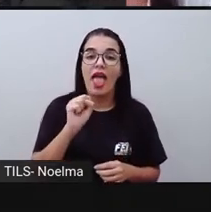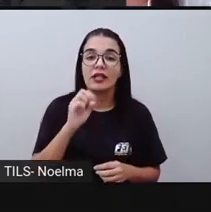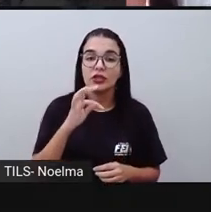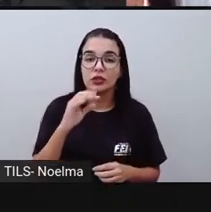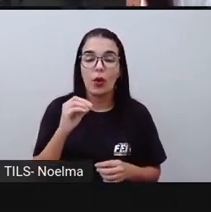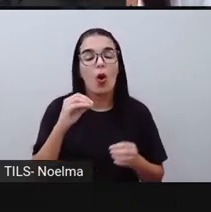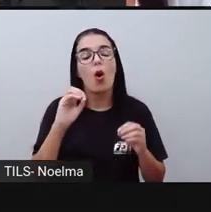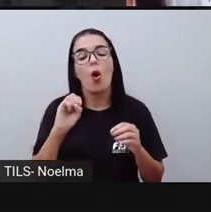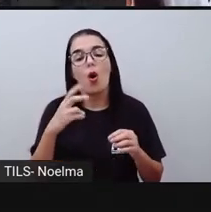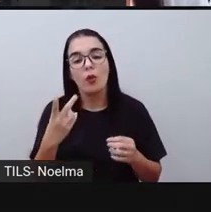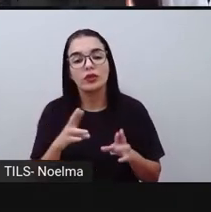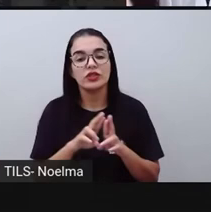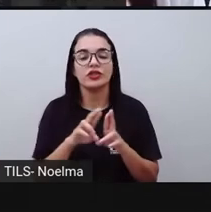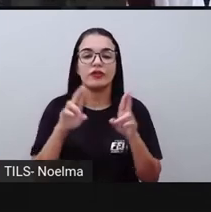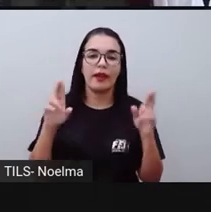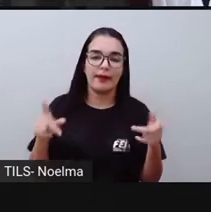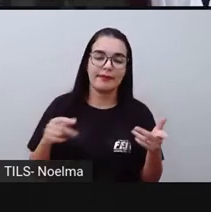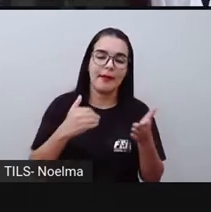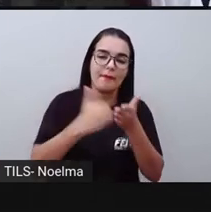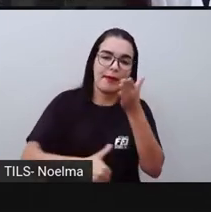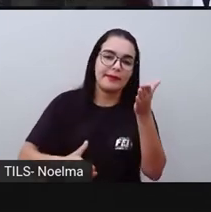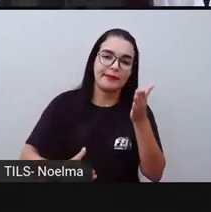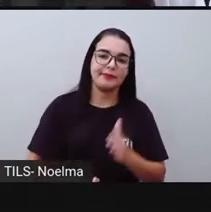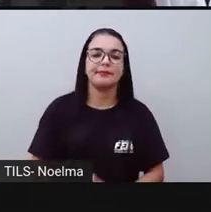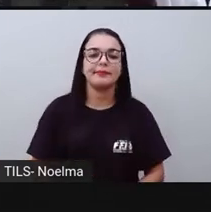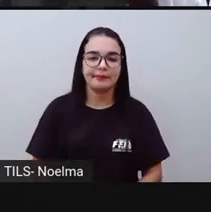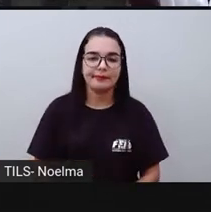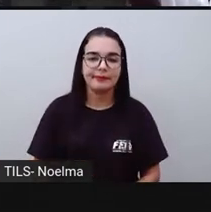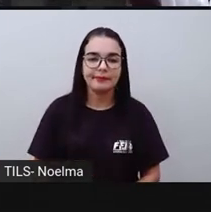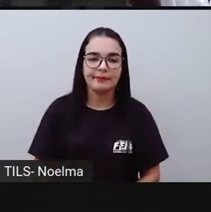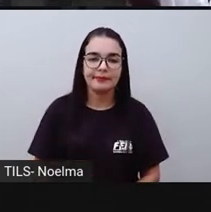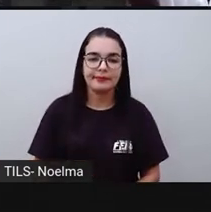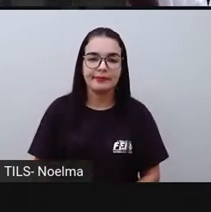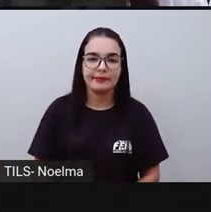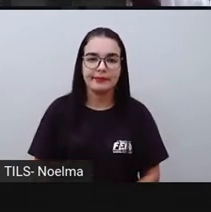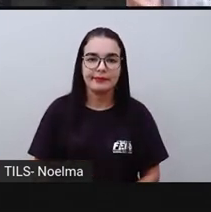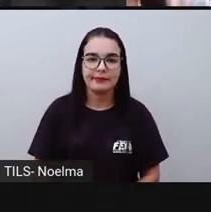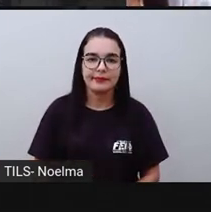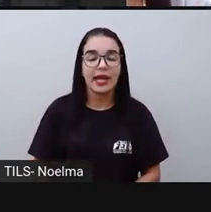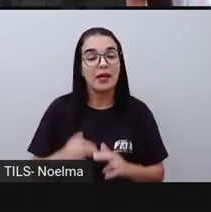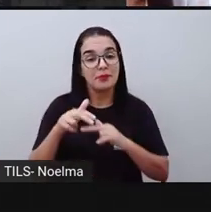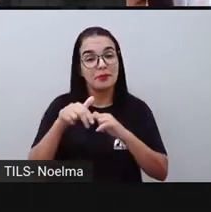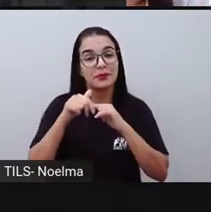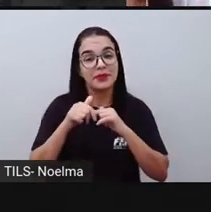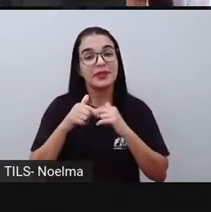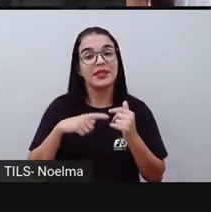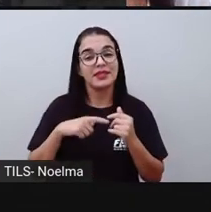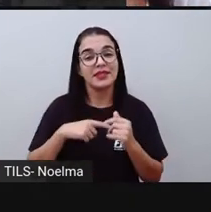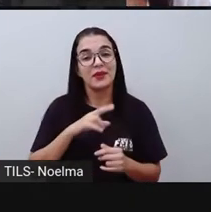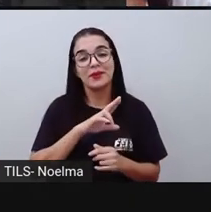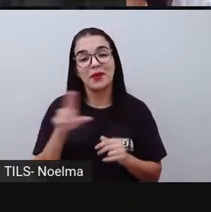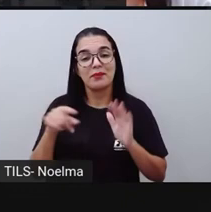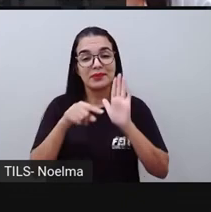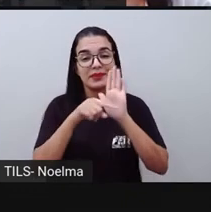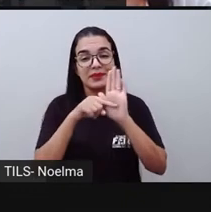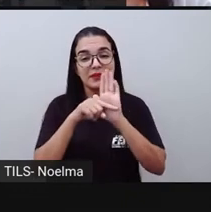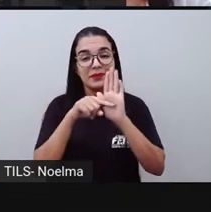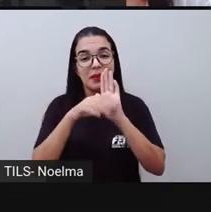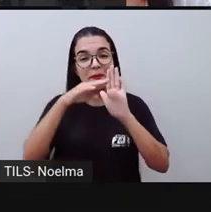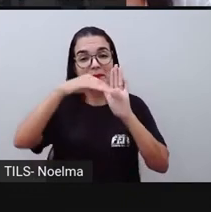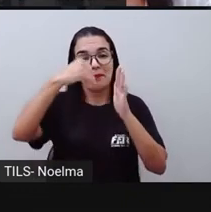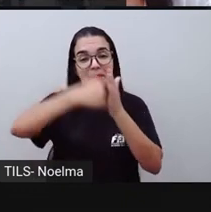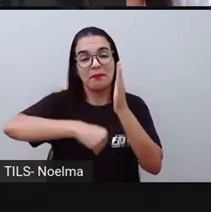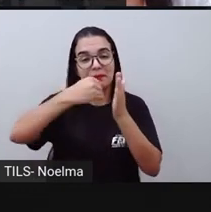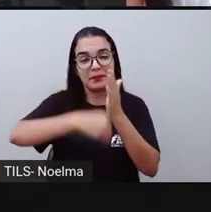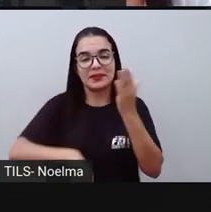resto ou diferença. Por isso, a associação dessa palavra com a subtração, quando nos deparamos